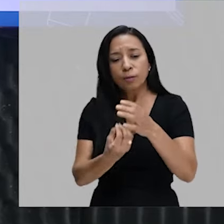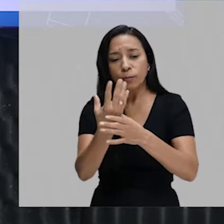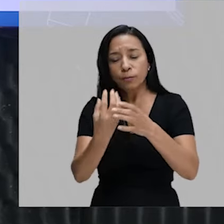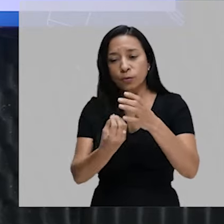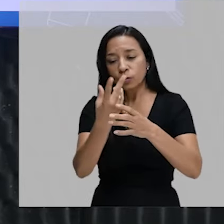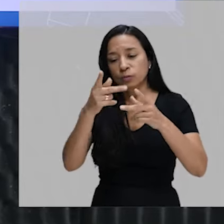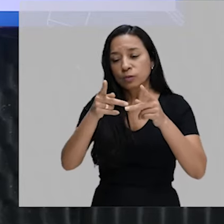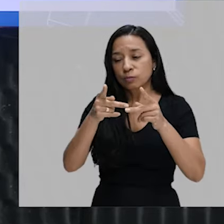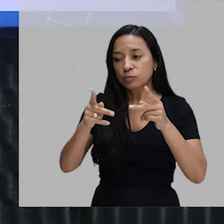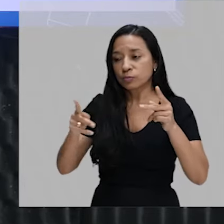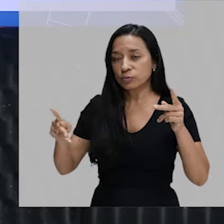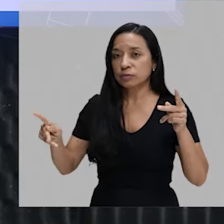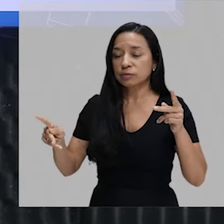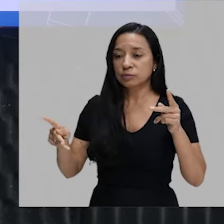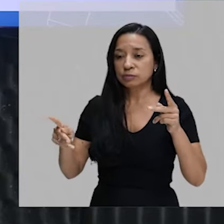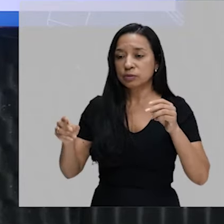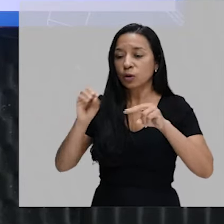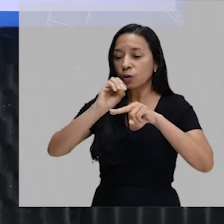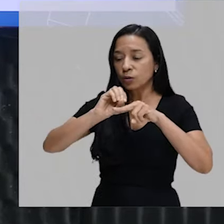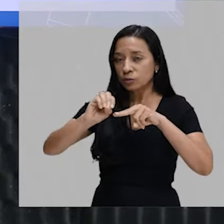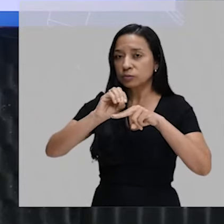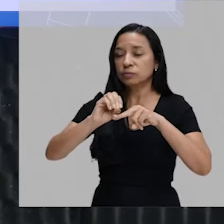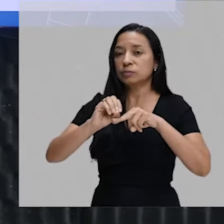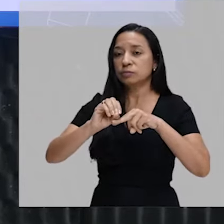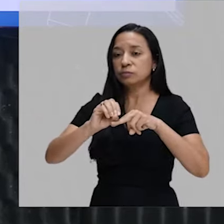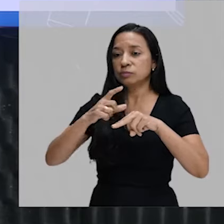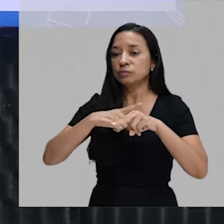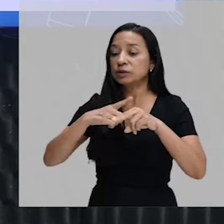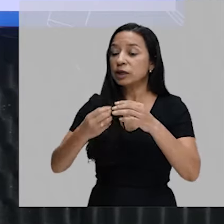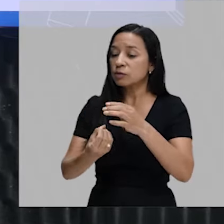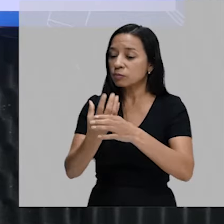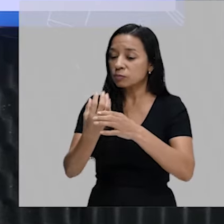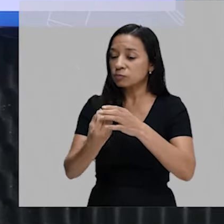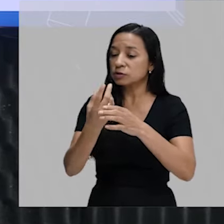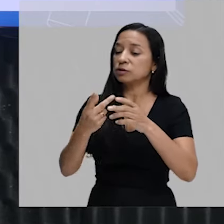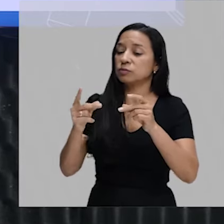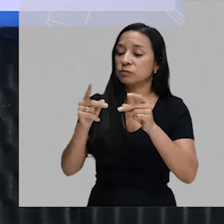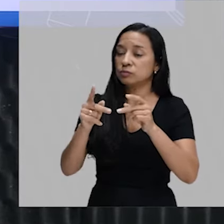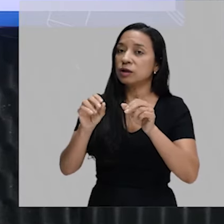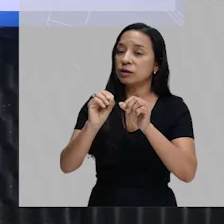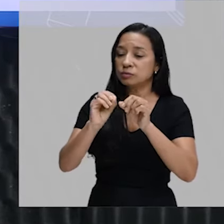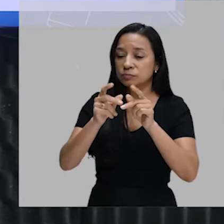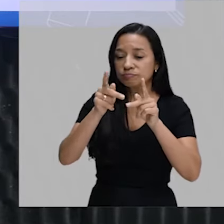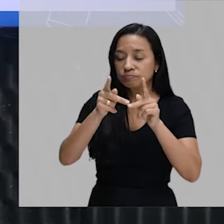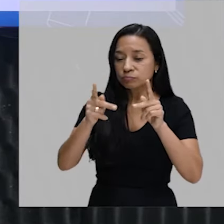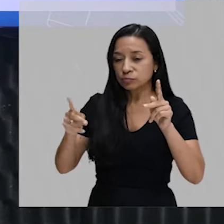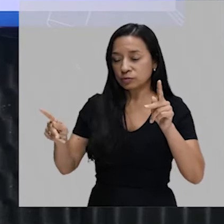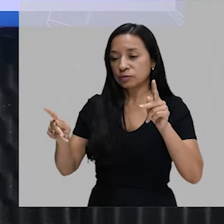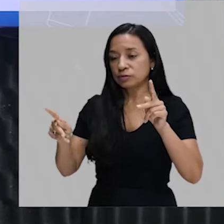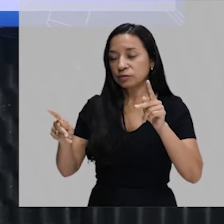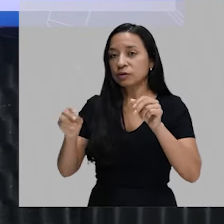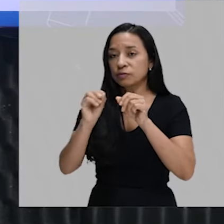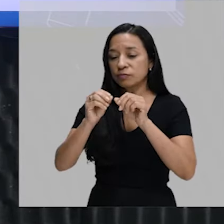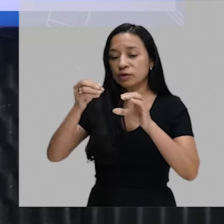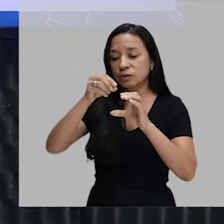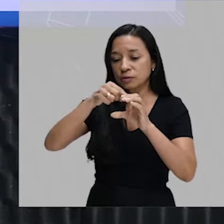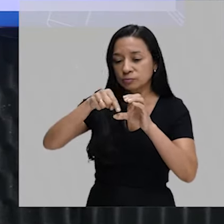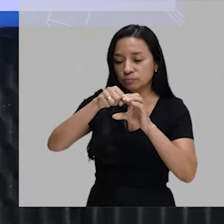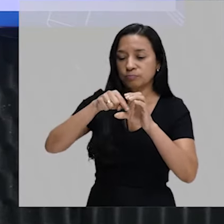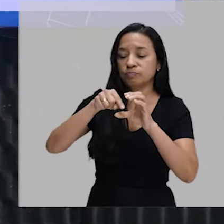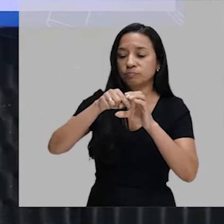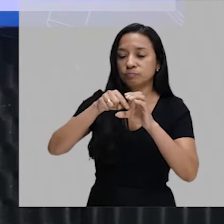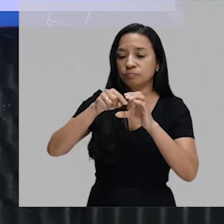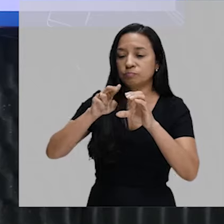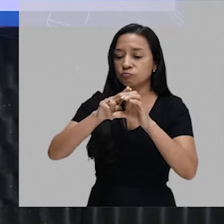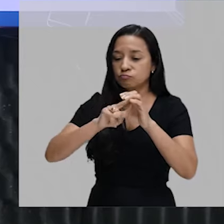proteínas. Então, o ribossomo tem a função de produzir proteínas. E ele é produzido no nucleolo. E o nucleolo